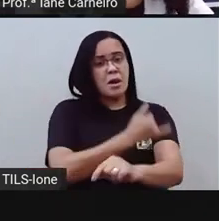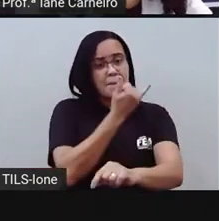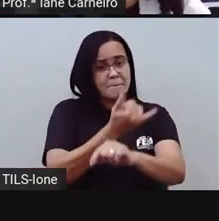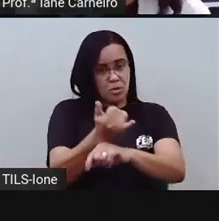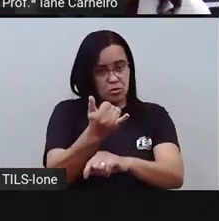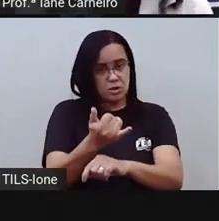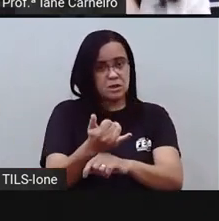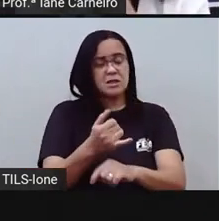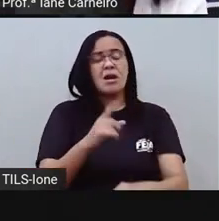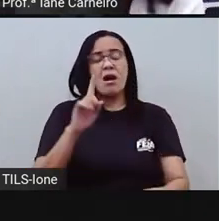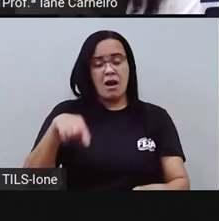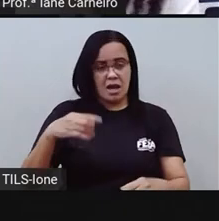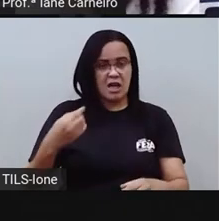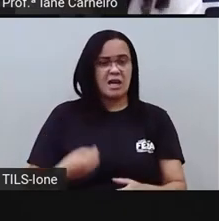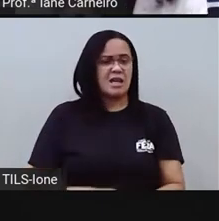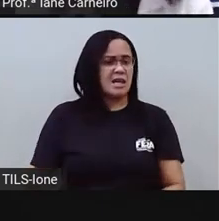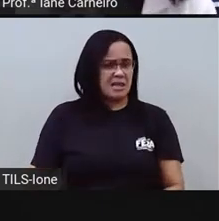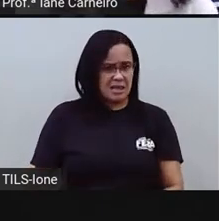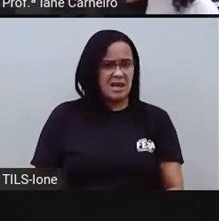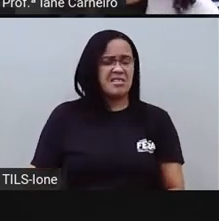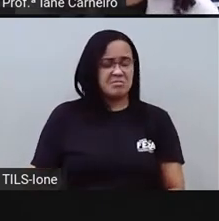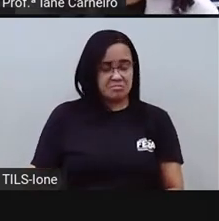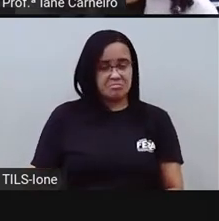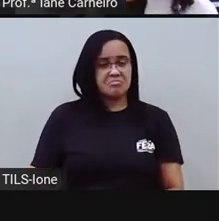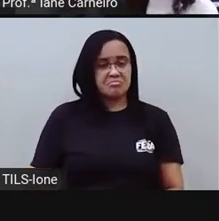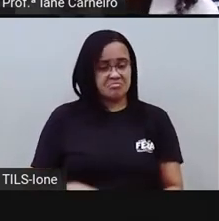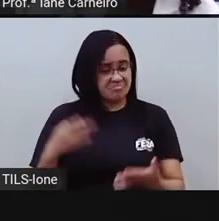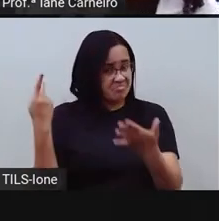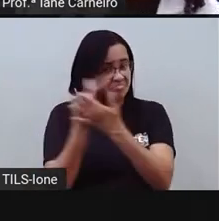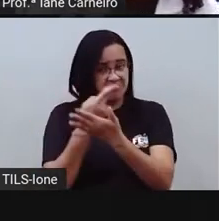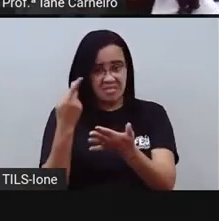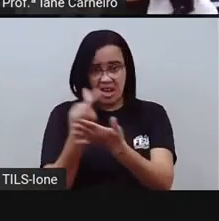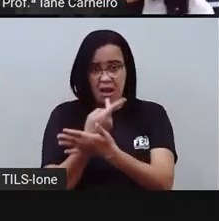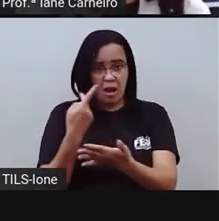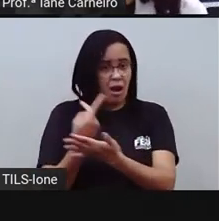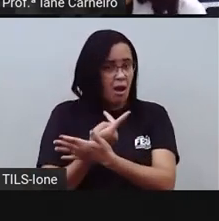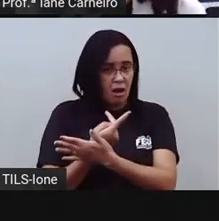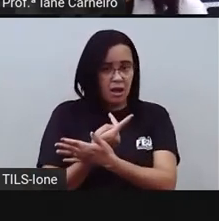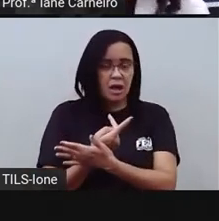chata que a gente fica deixando o outro triste,